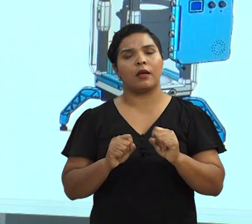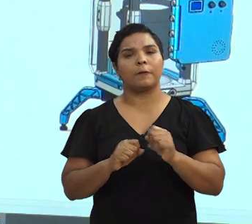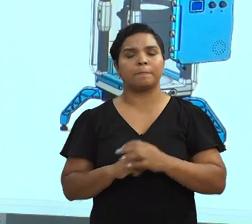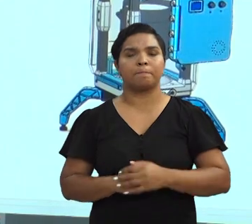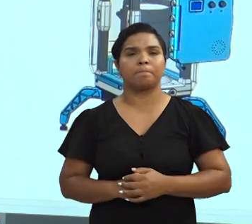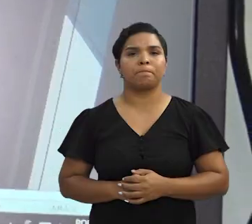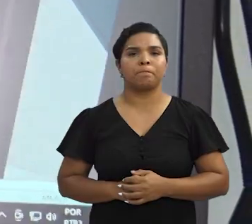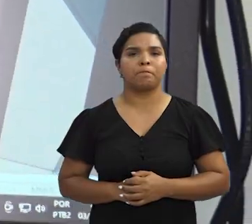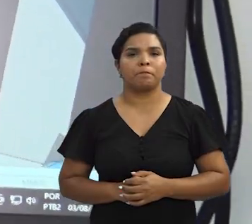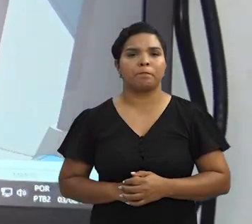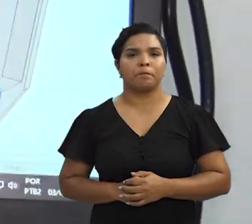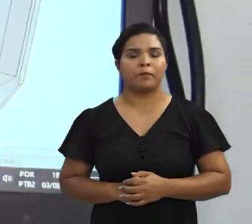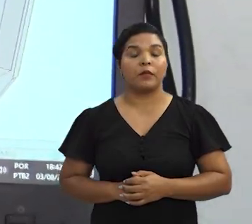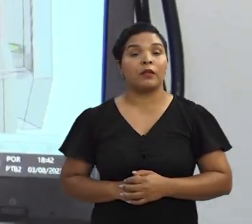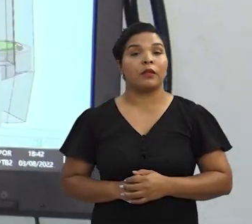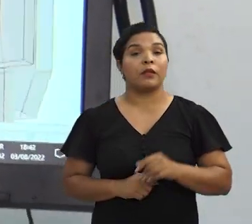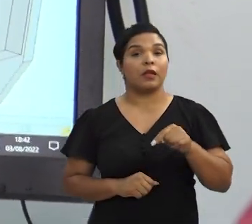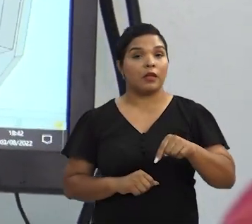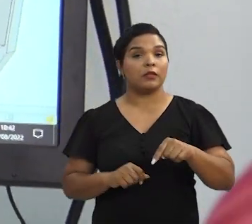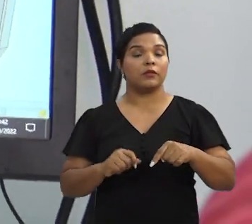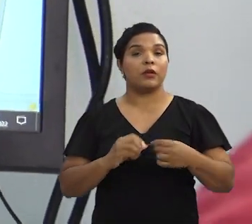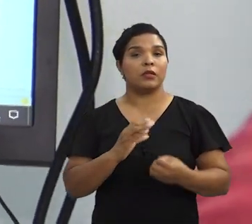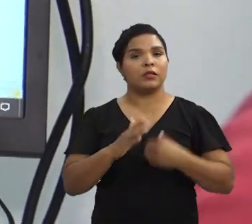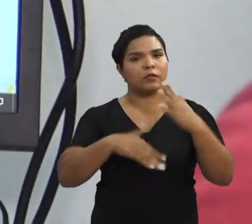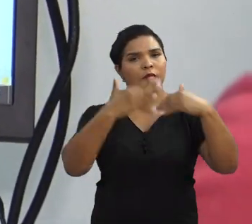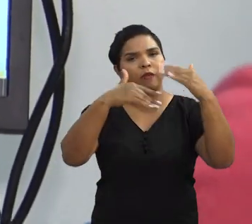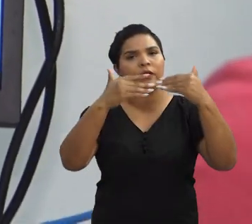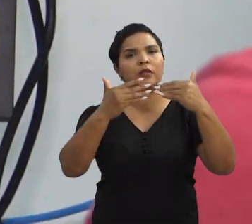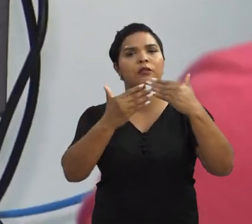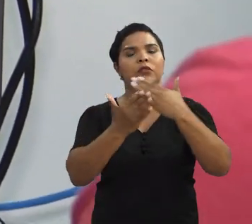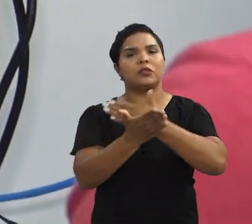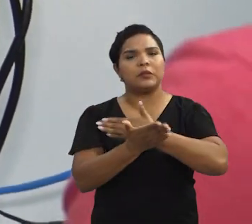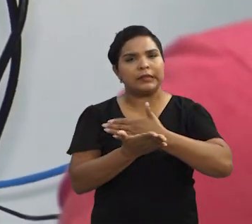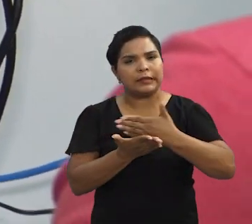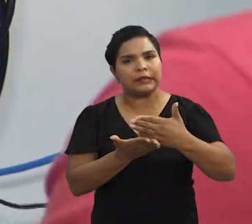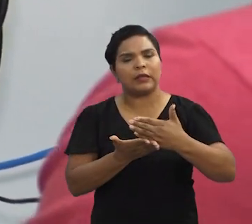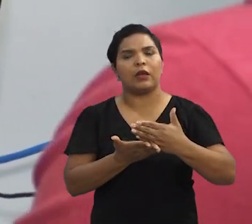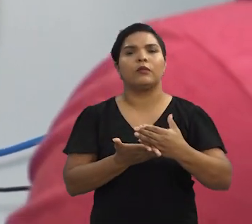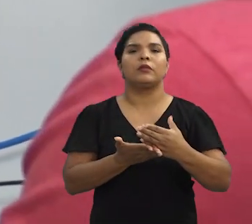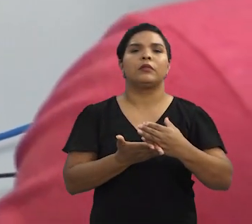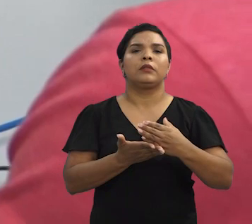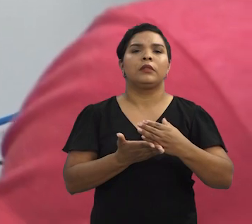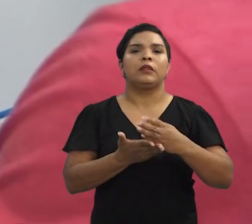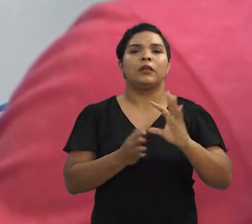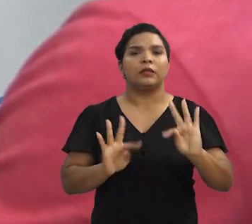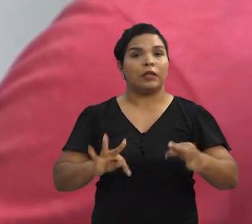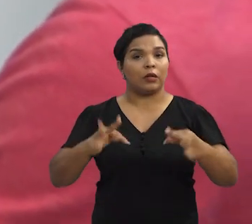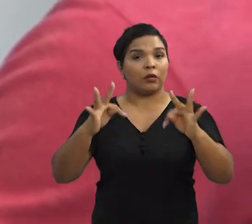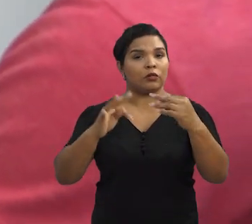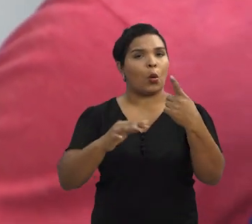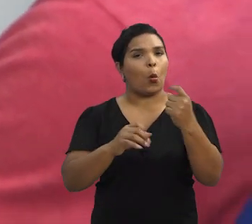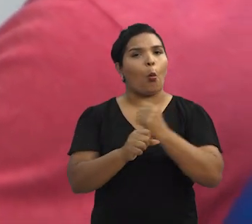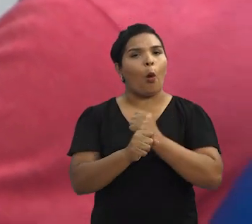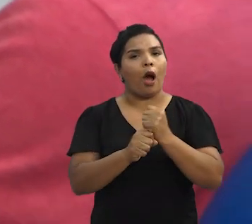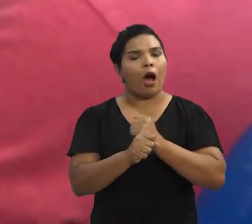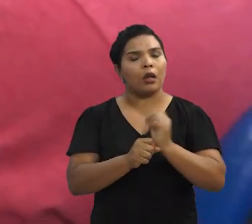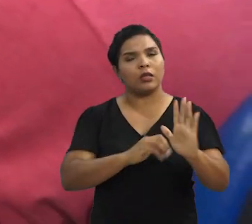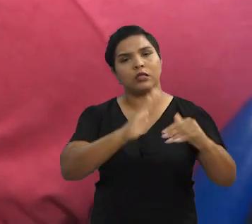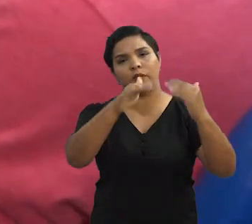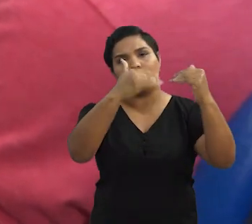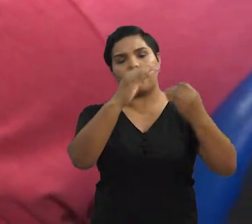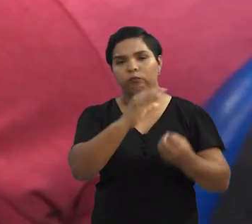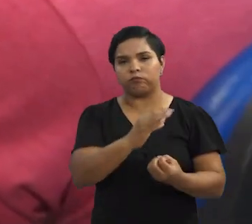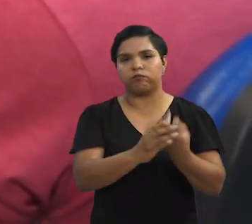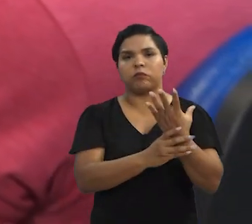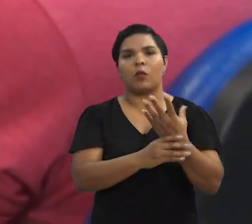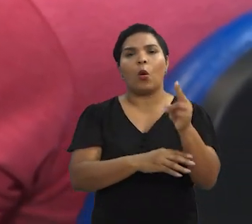todos os públicos. Esse equipamento foi desenvolvido em um projeto de iniciação tecnológica, que é o PBIT. Durou cerca de um ano que a gente